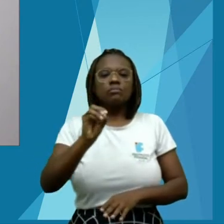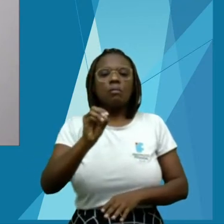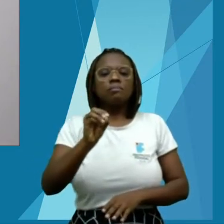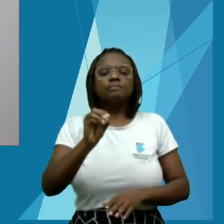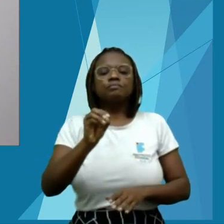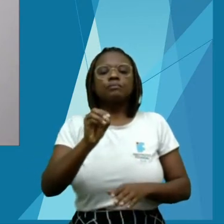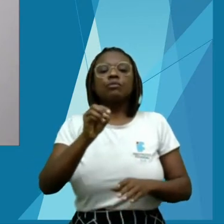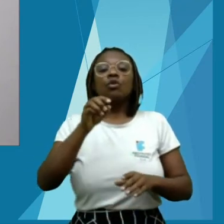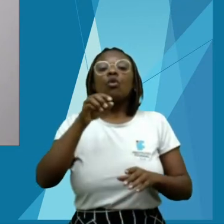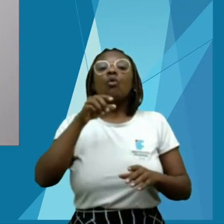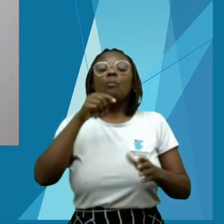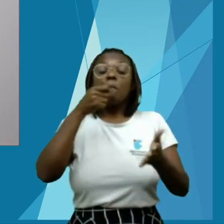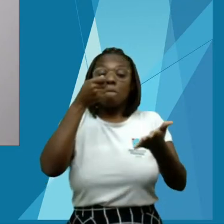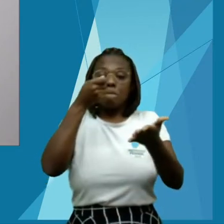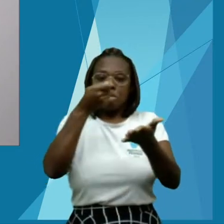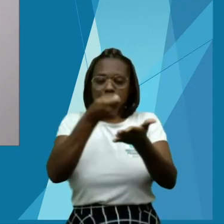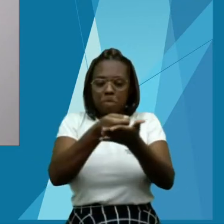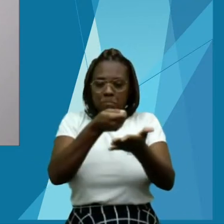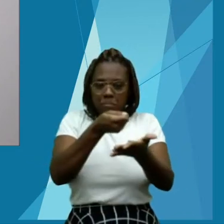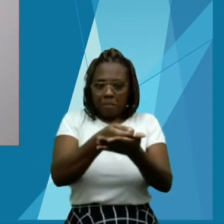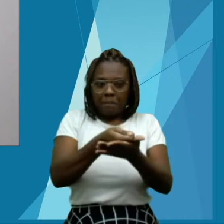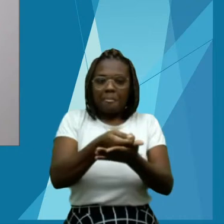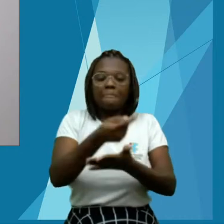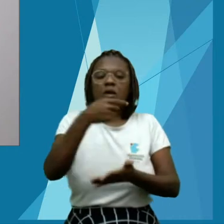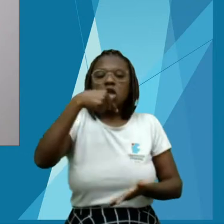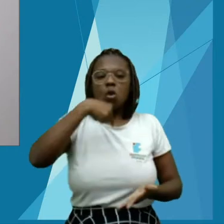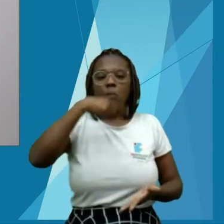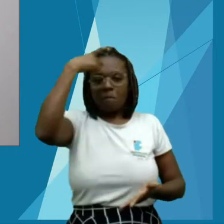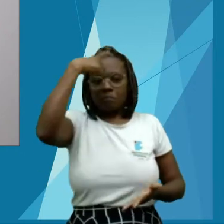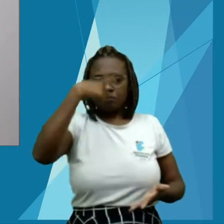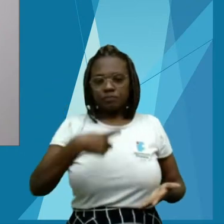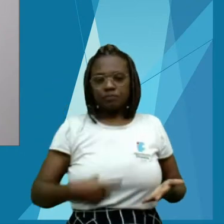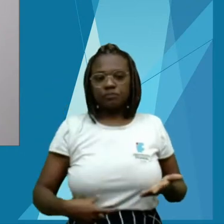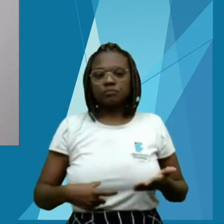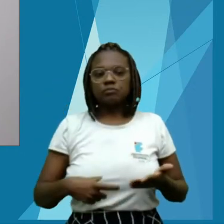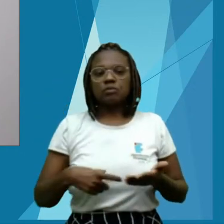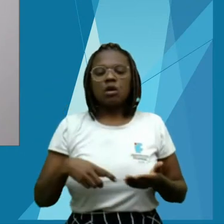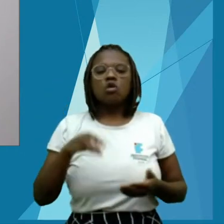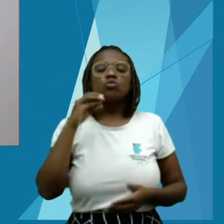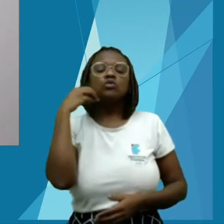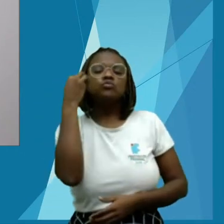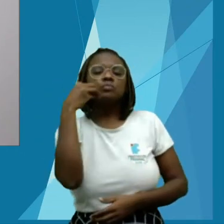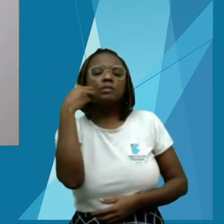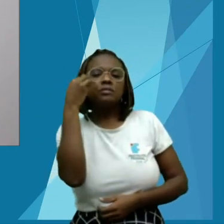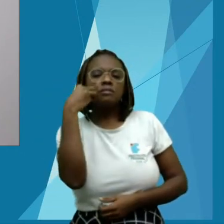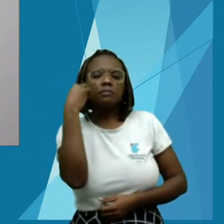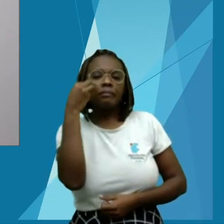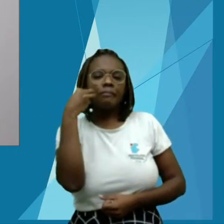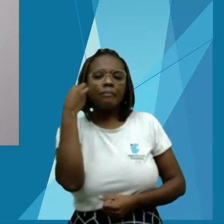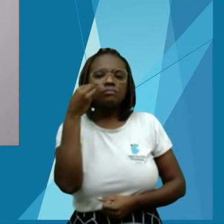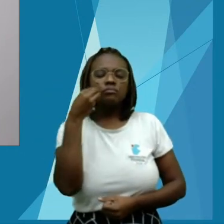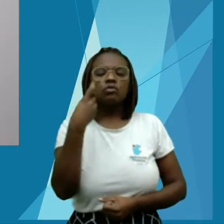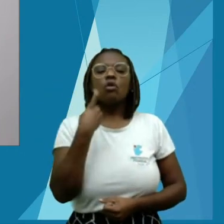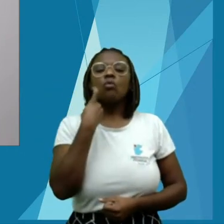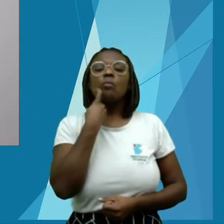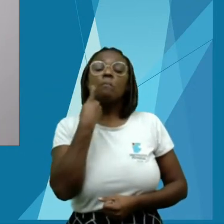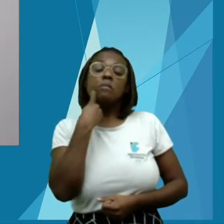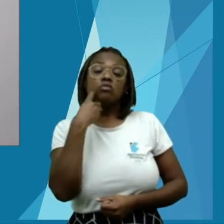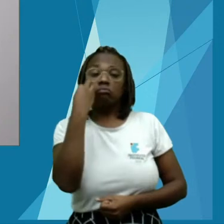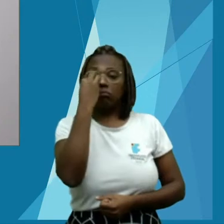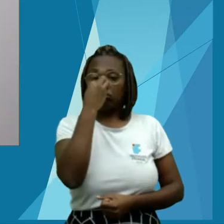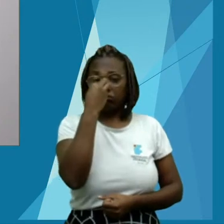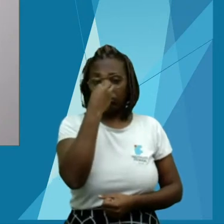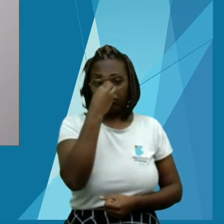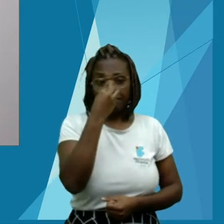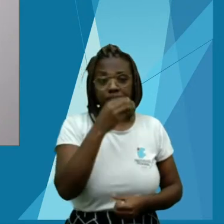Nemo, do filme Procurando Nemo. Então, basicamente, eu obtive alguns casais desse peixe, consegui que